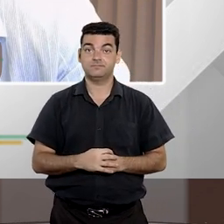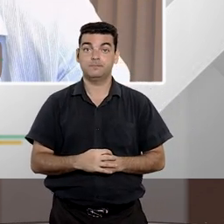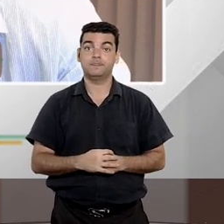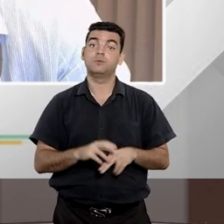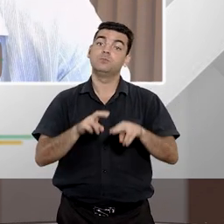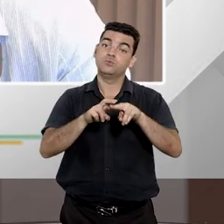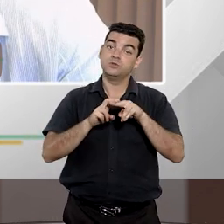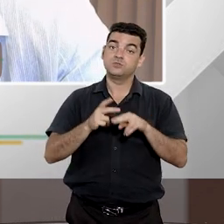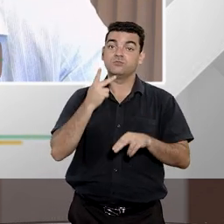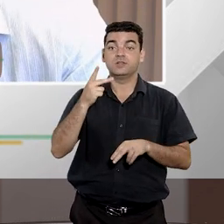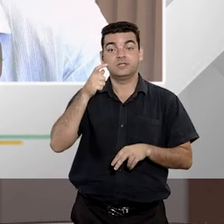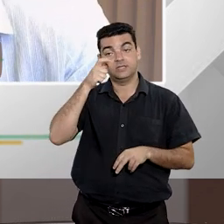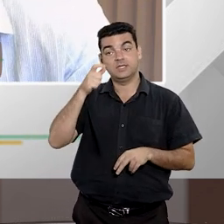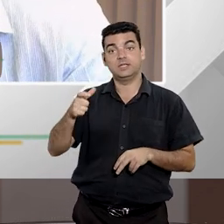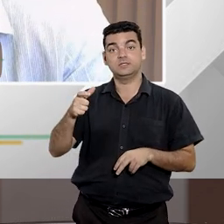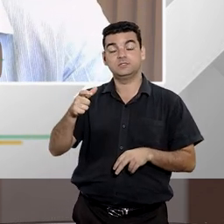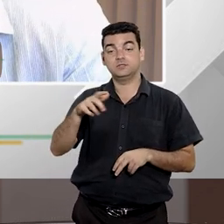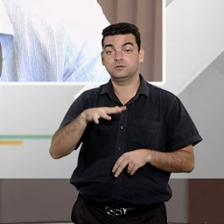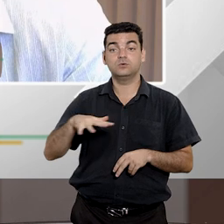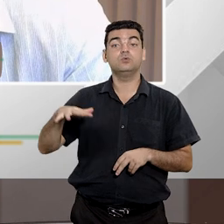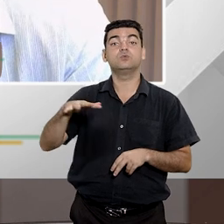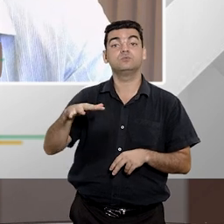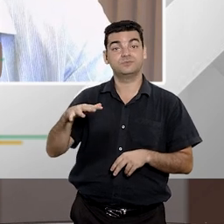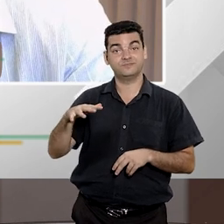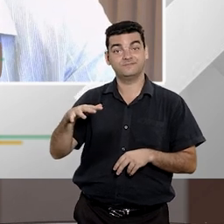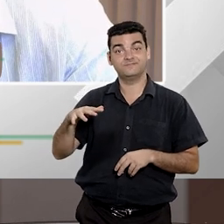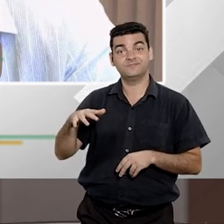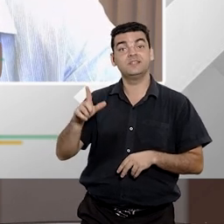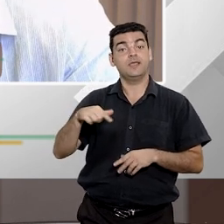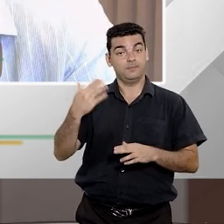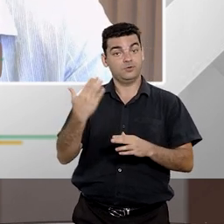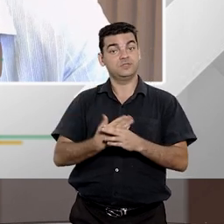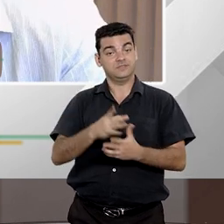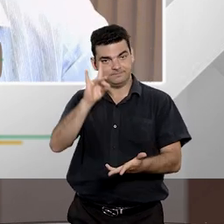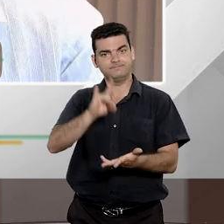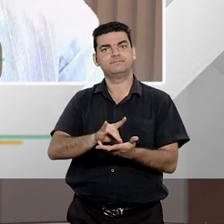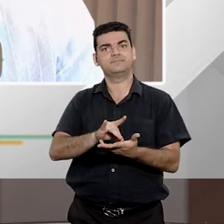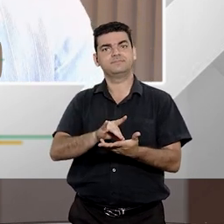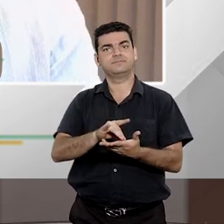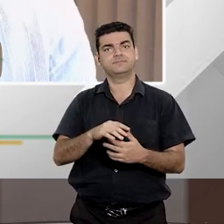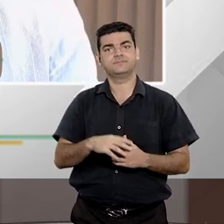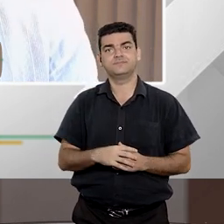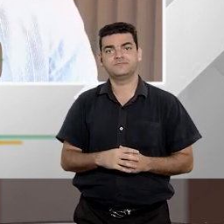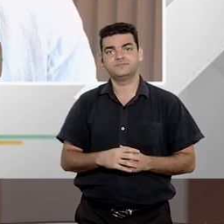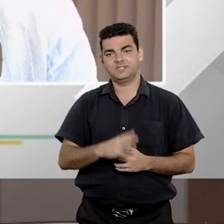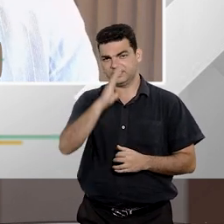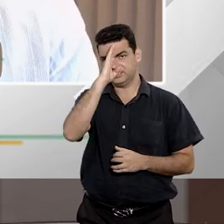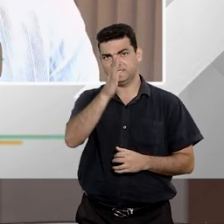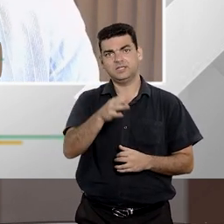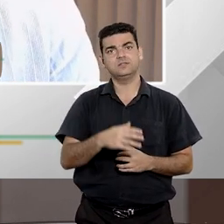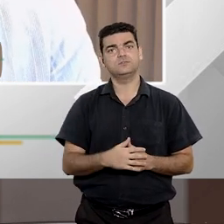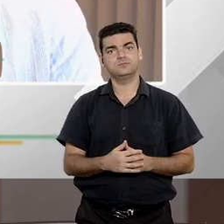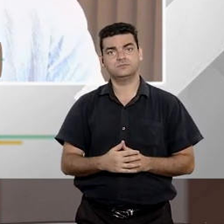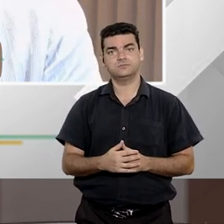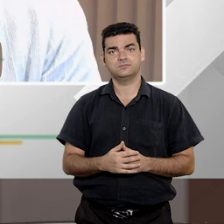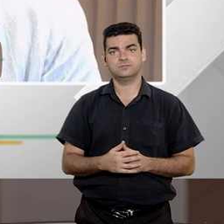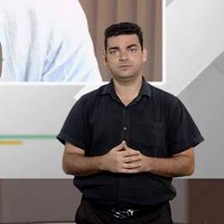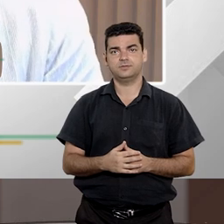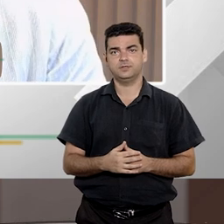de interesses coletivos que vão ser materializados através de ações concretas, singularmente pensadas,